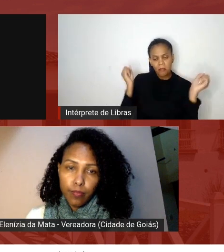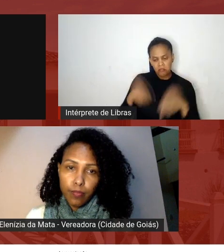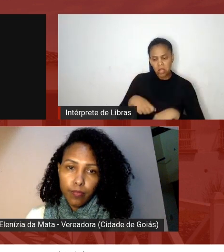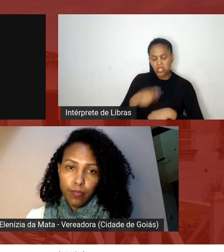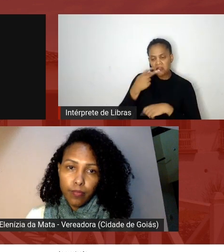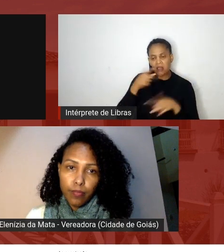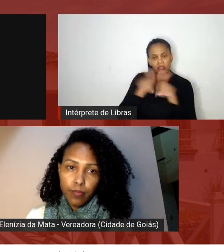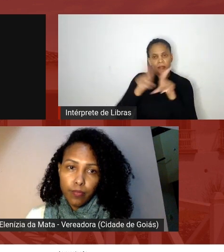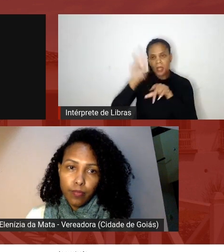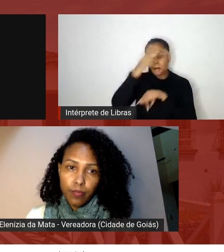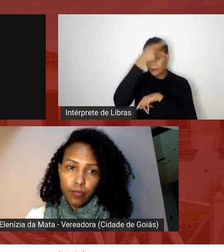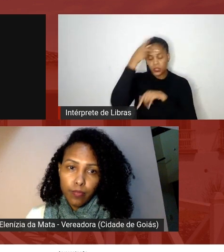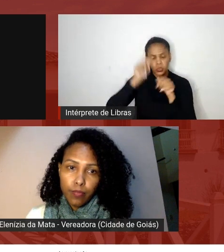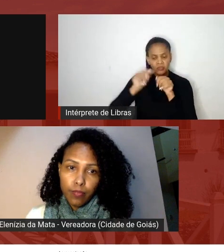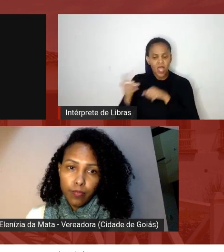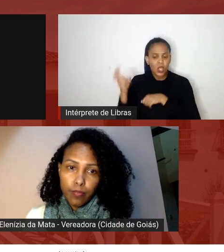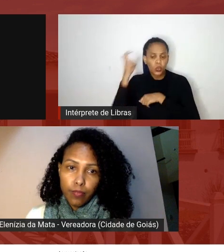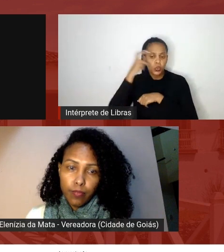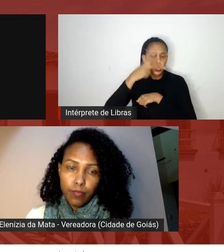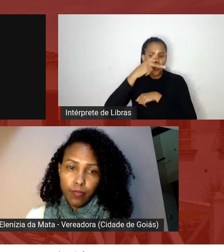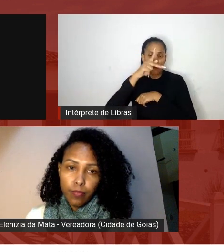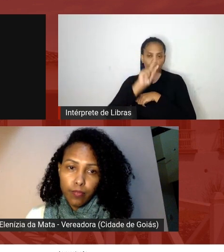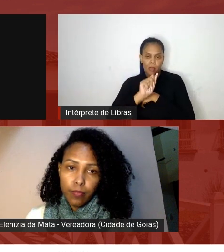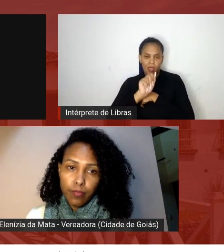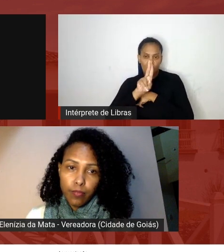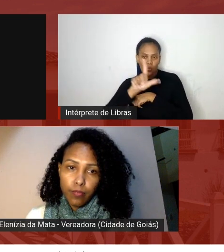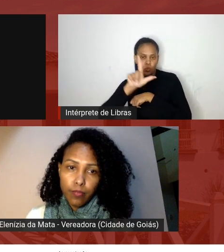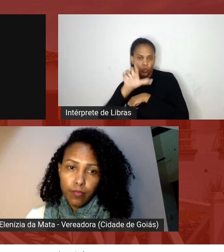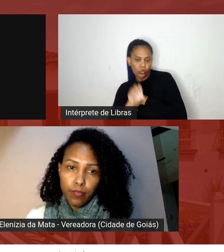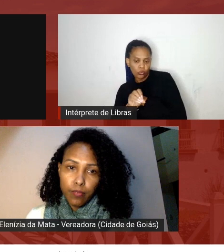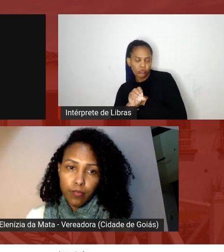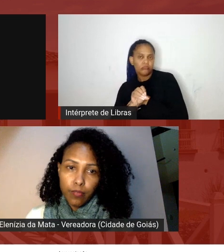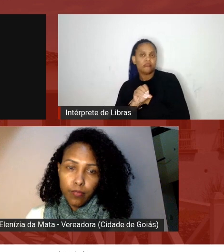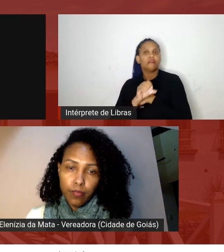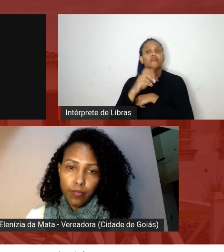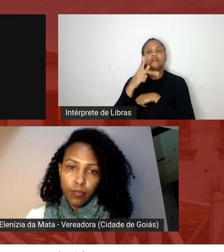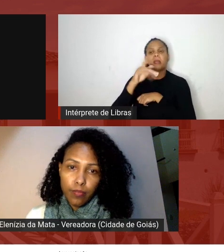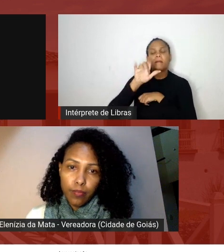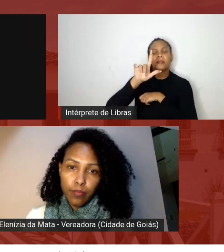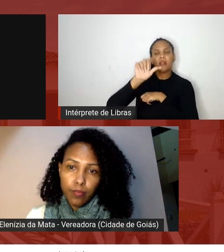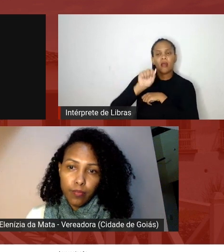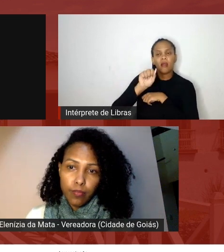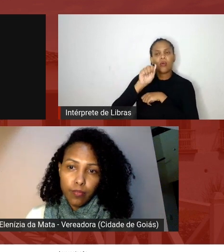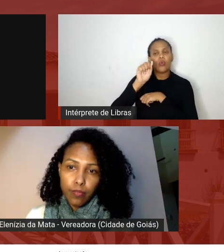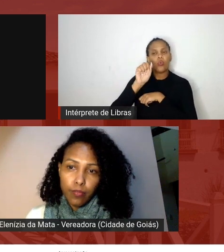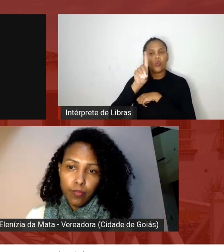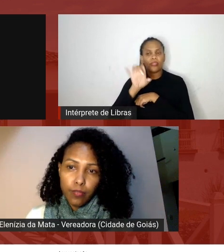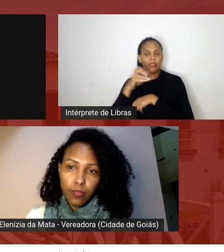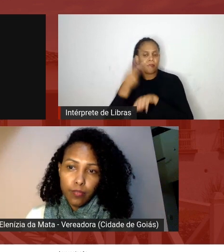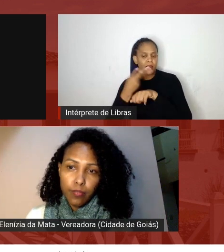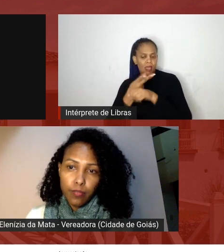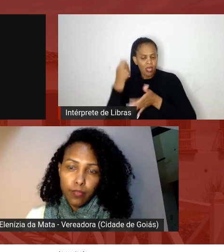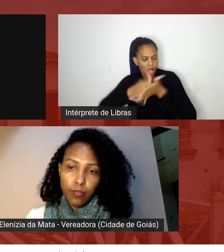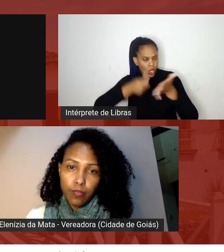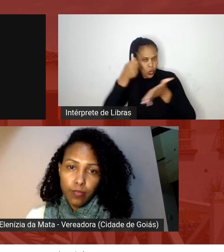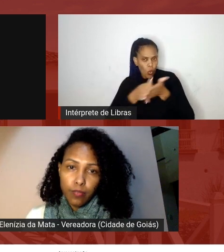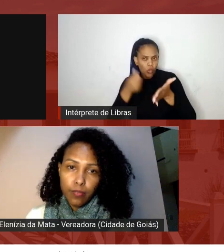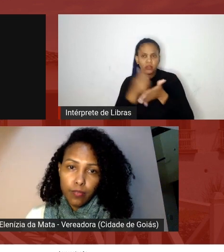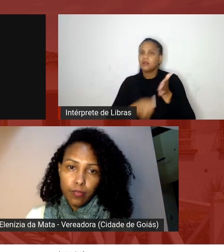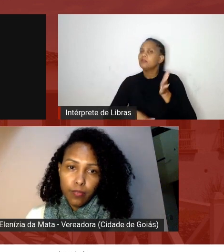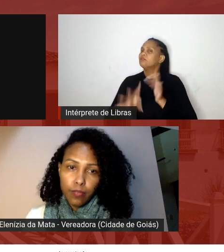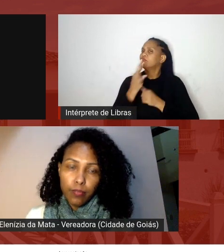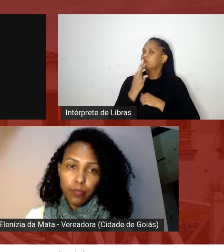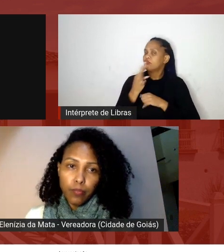que fazem a cultura como Paulo Sérgio com o pilão de prata que luta muito pelo reconhecimento como o Fabinho do